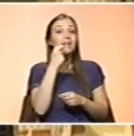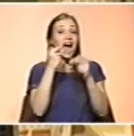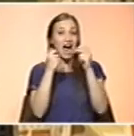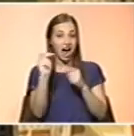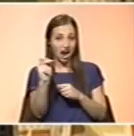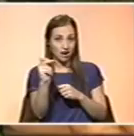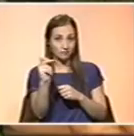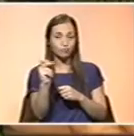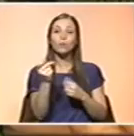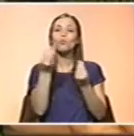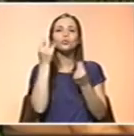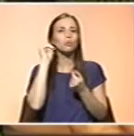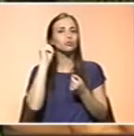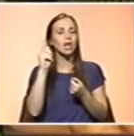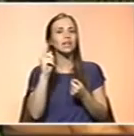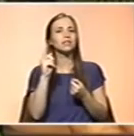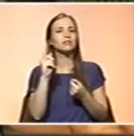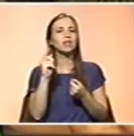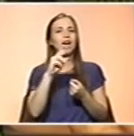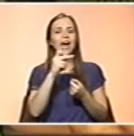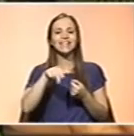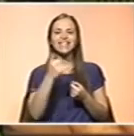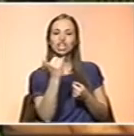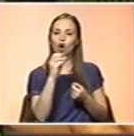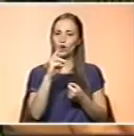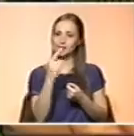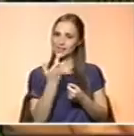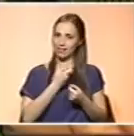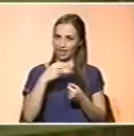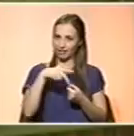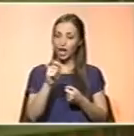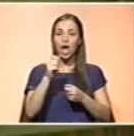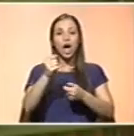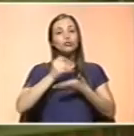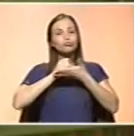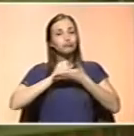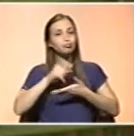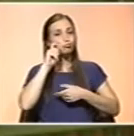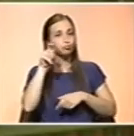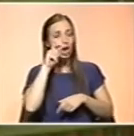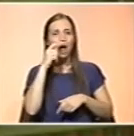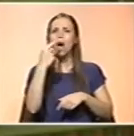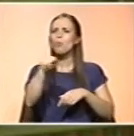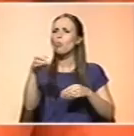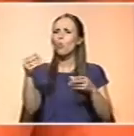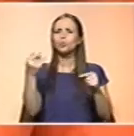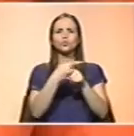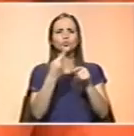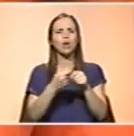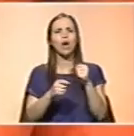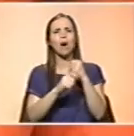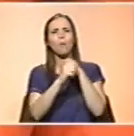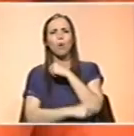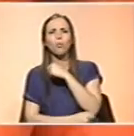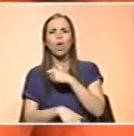antioxidante que ajuda a combater os radicais livres. Existe em grande quantidade em alguns legumes, na abóbora, na couve e